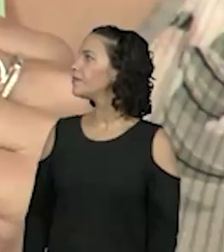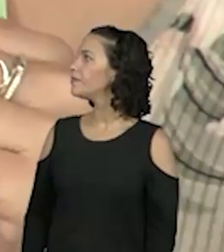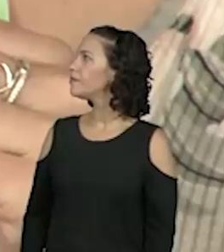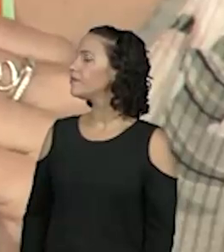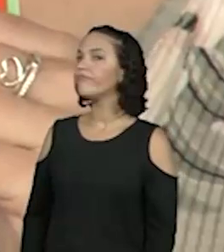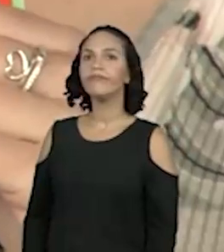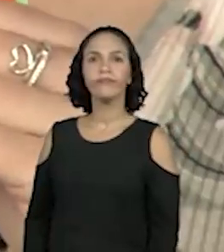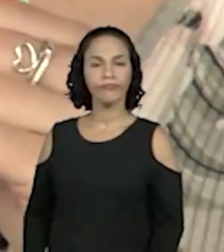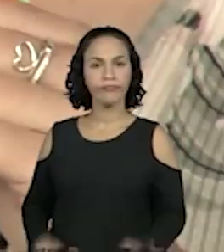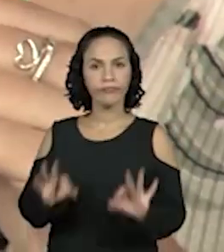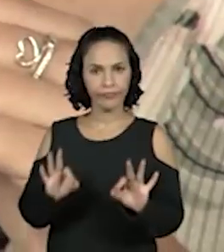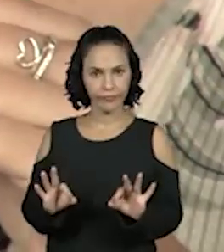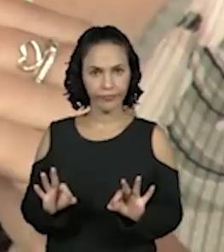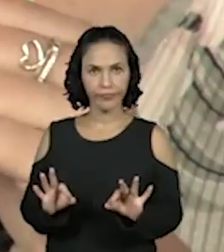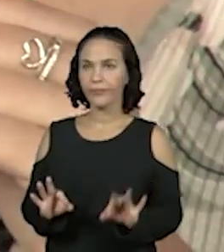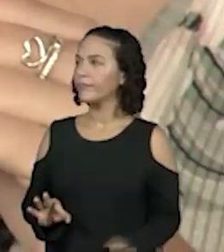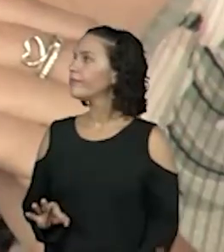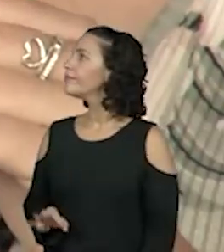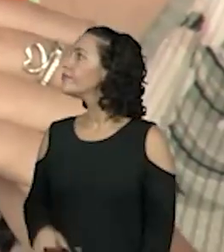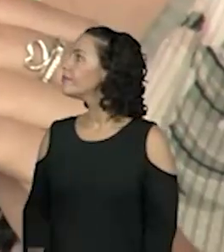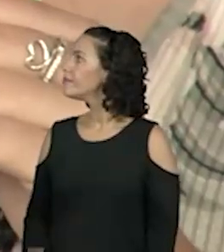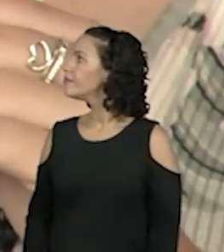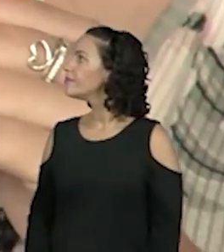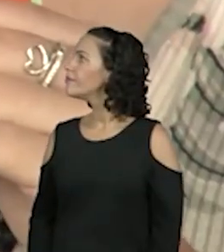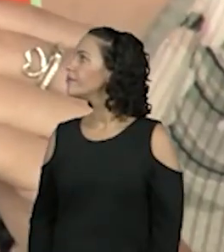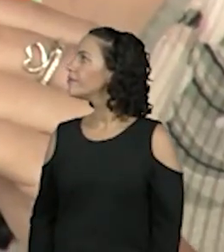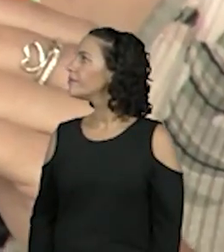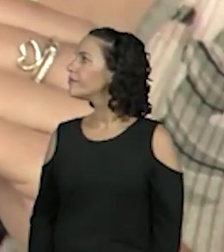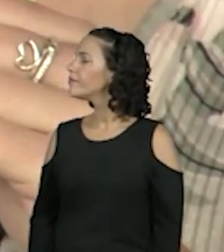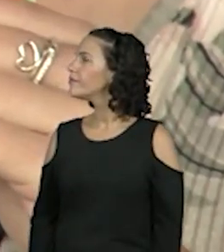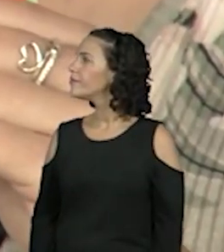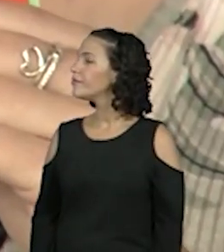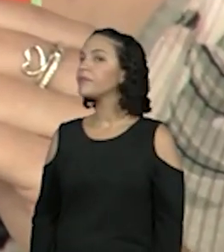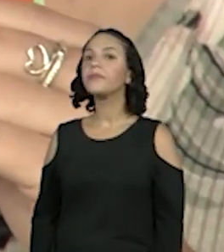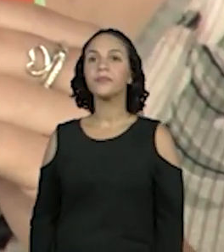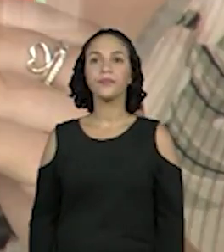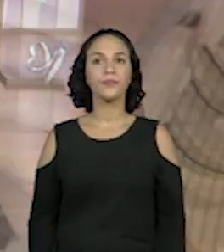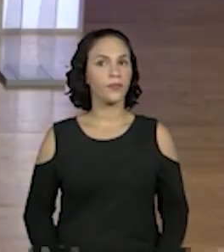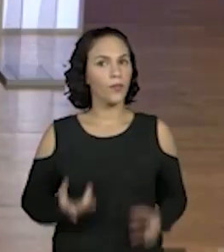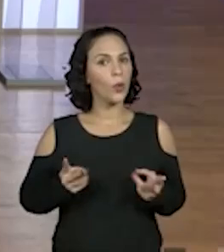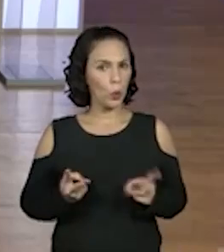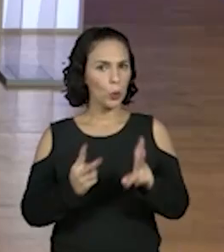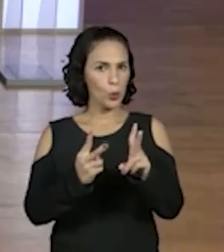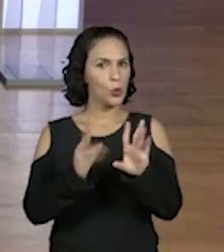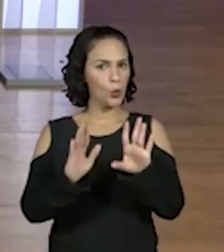Certo? Certo. E a gente continua aqui.